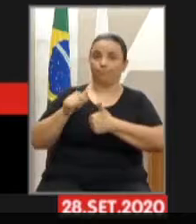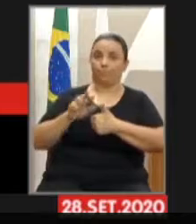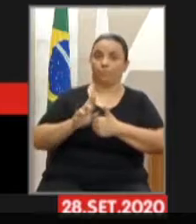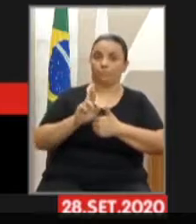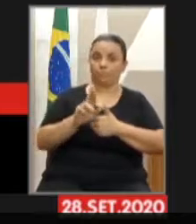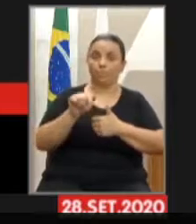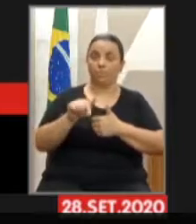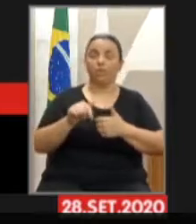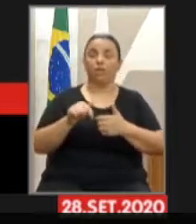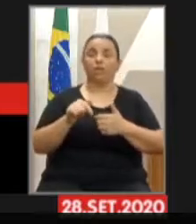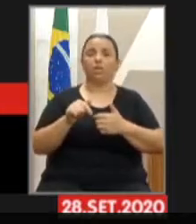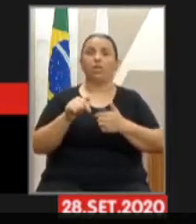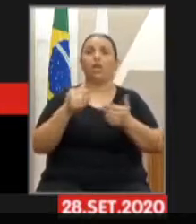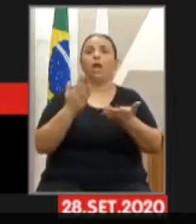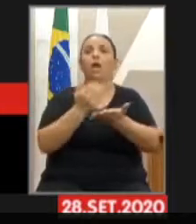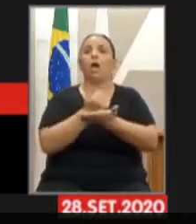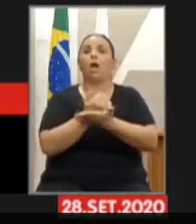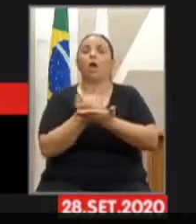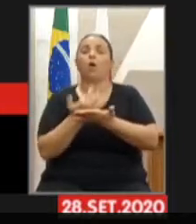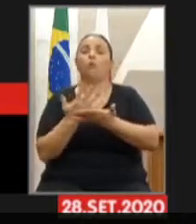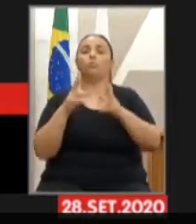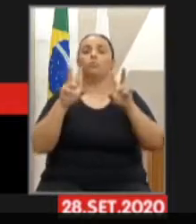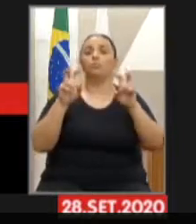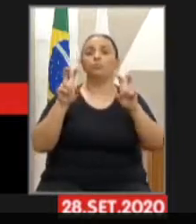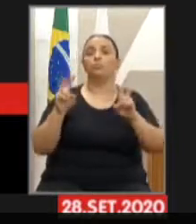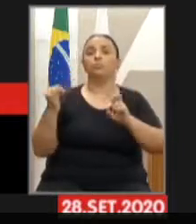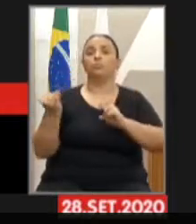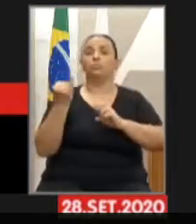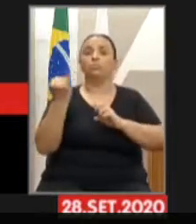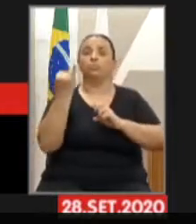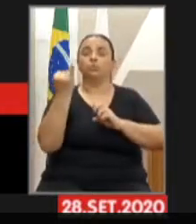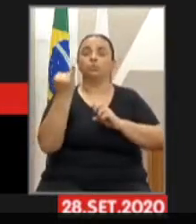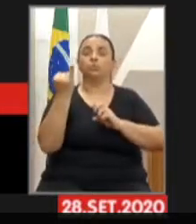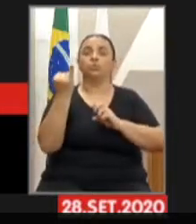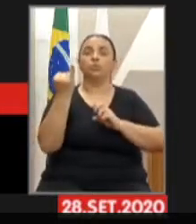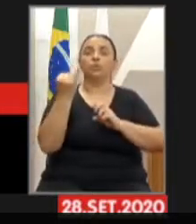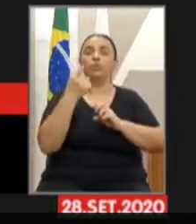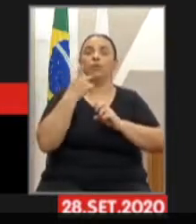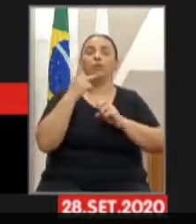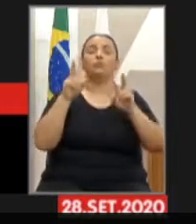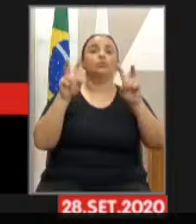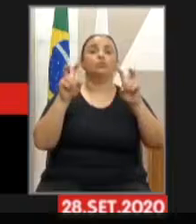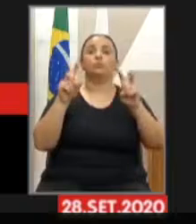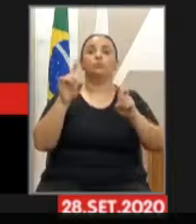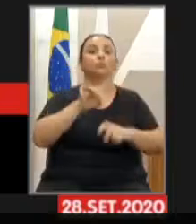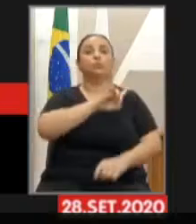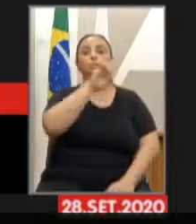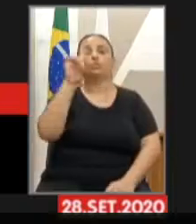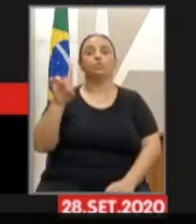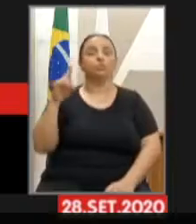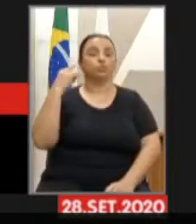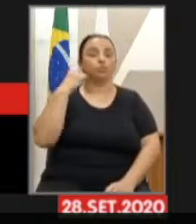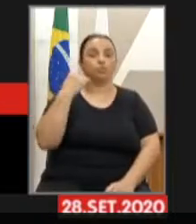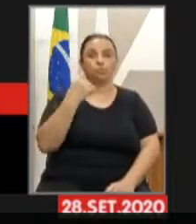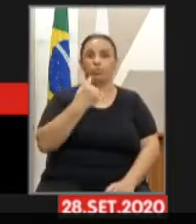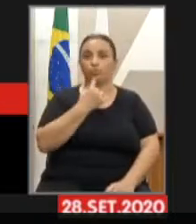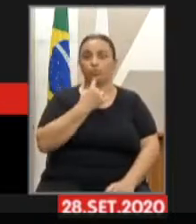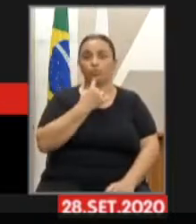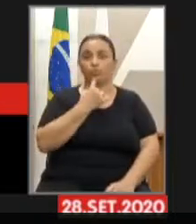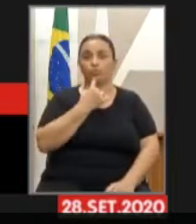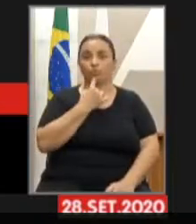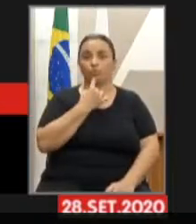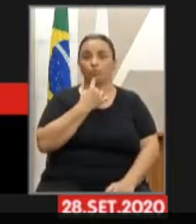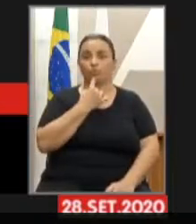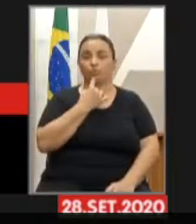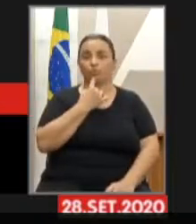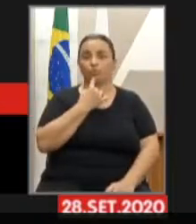questões nesse dia importante, né, Dia Nacional do Surdo. Então, nós vamos falar